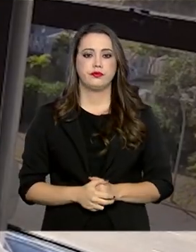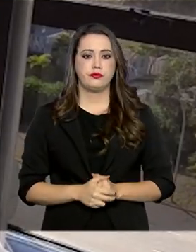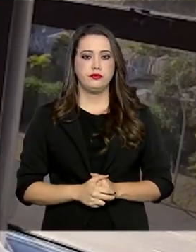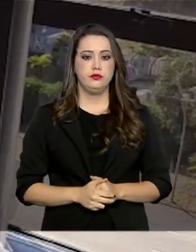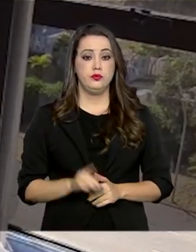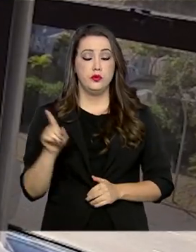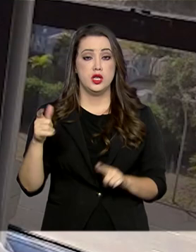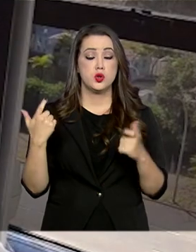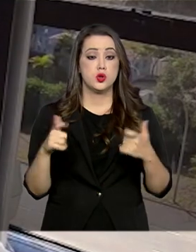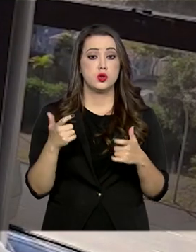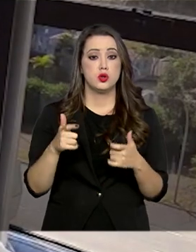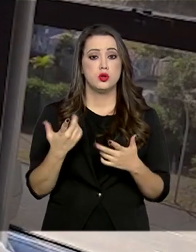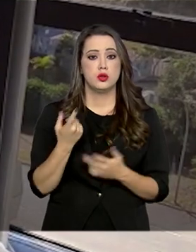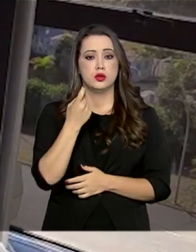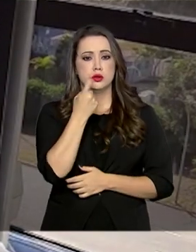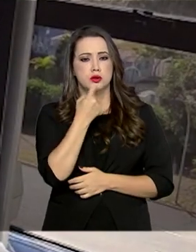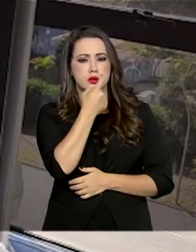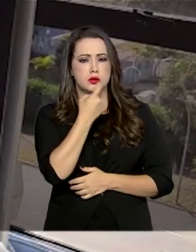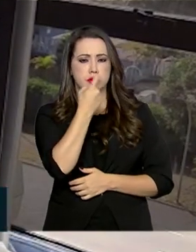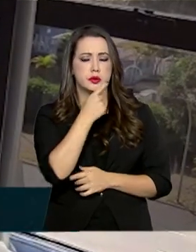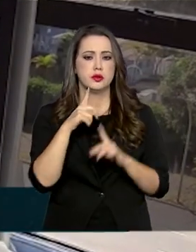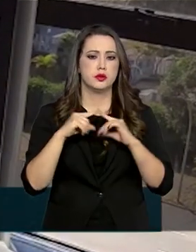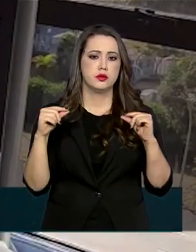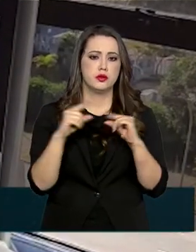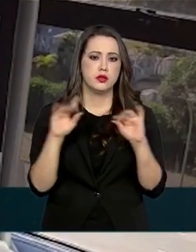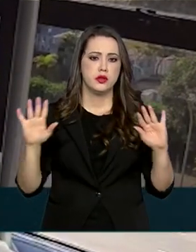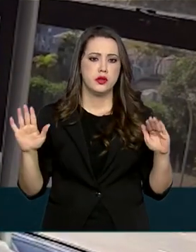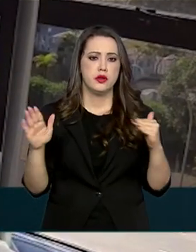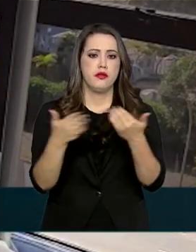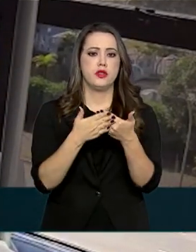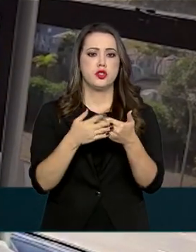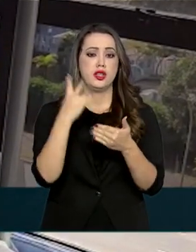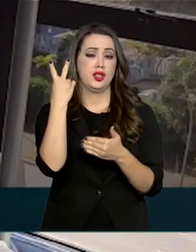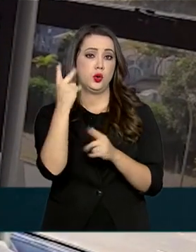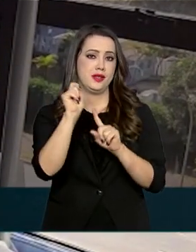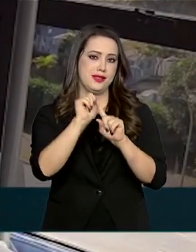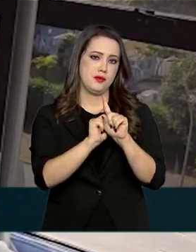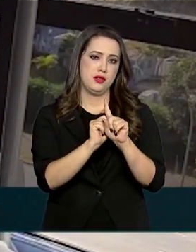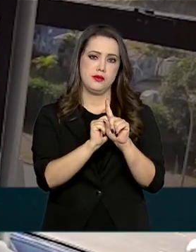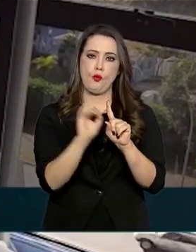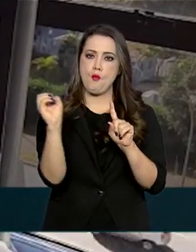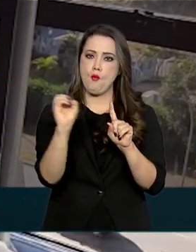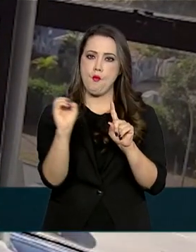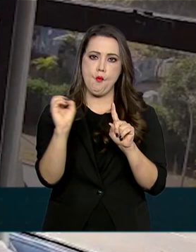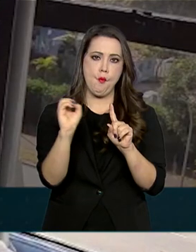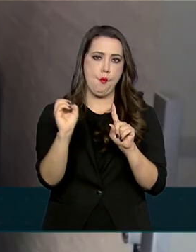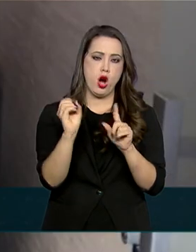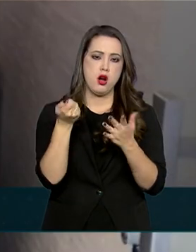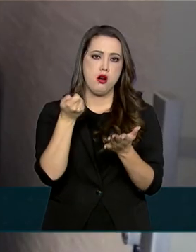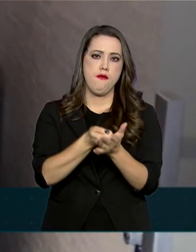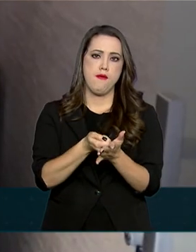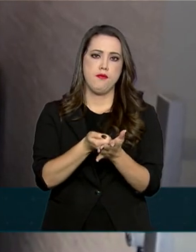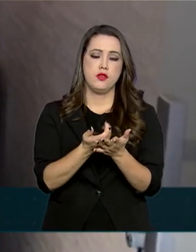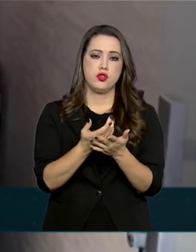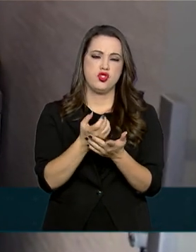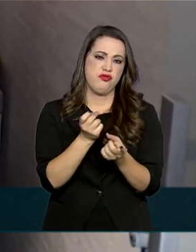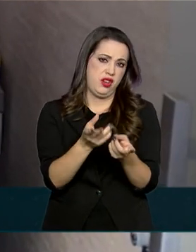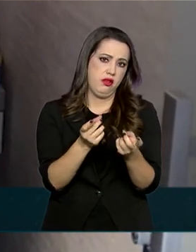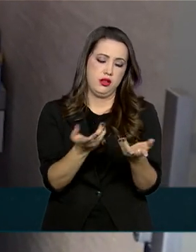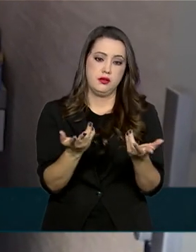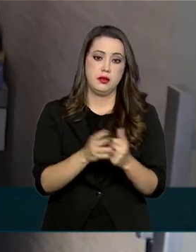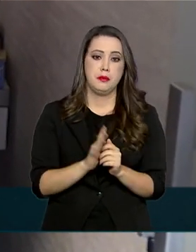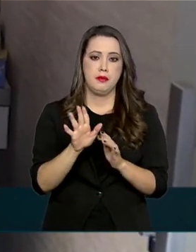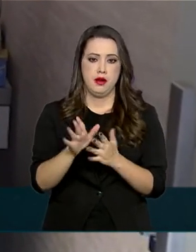clínica de odontologia em Brasília ficou fechada por dois meses. Nenhum saturamento. Mas as contas continuaram